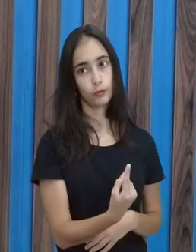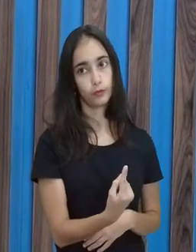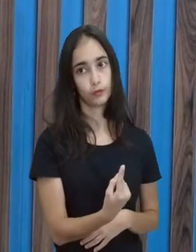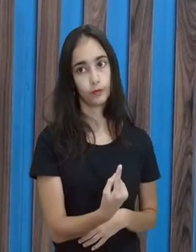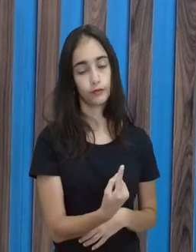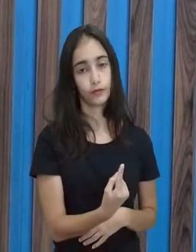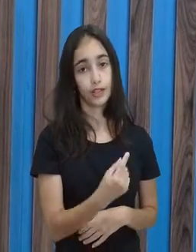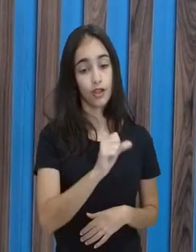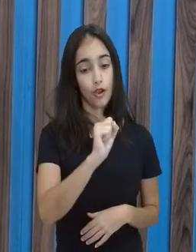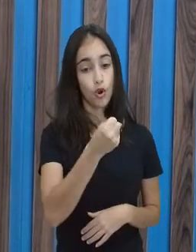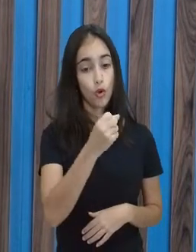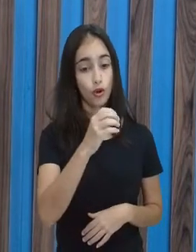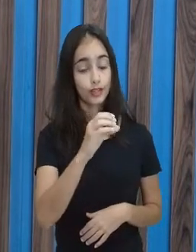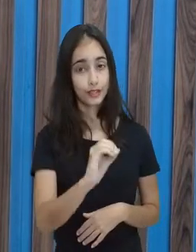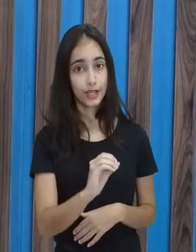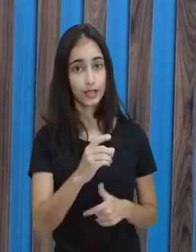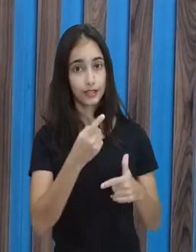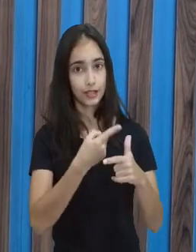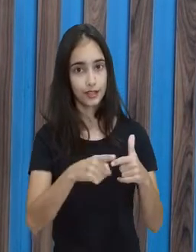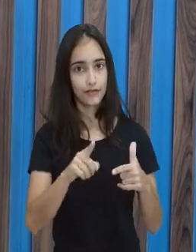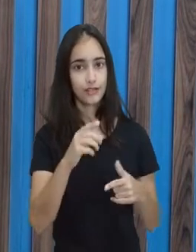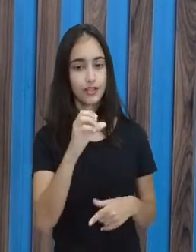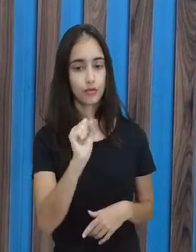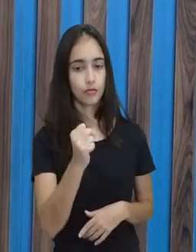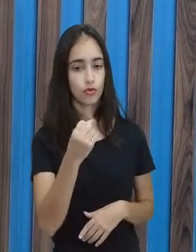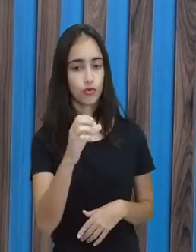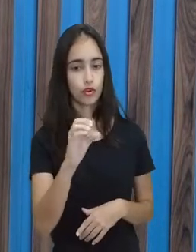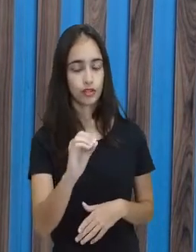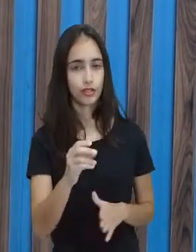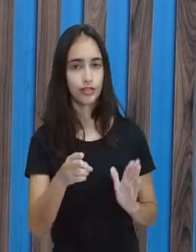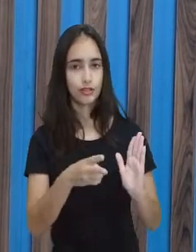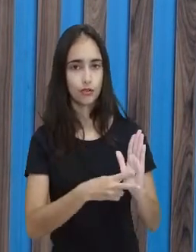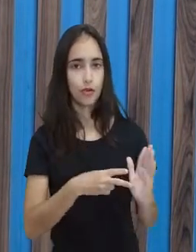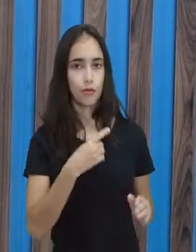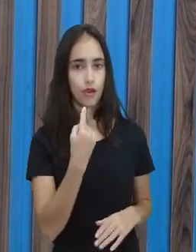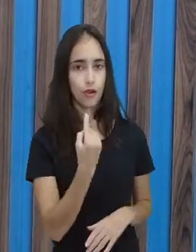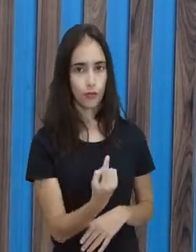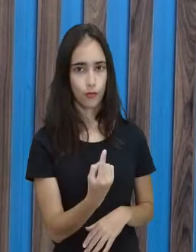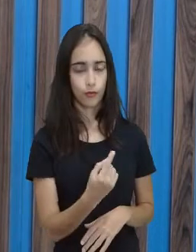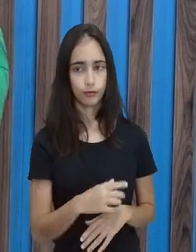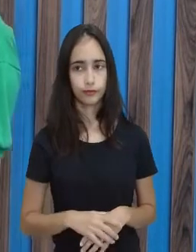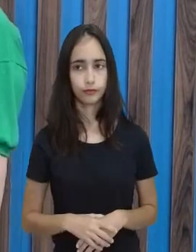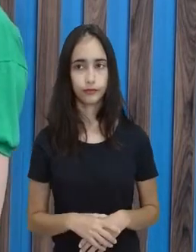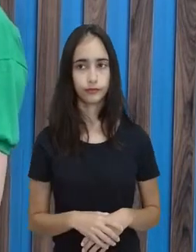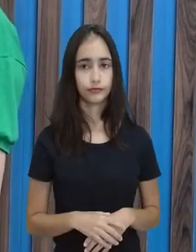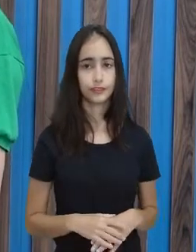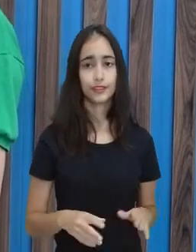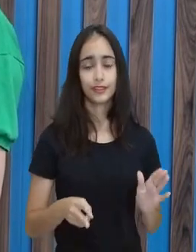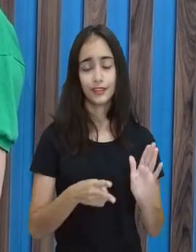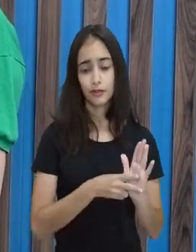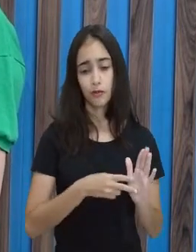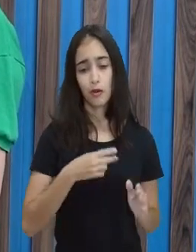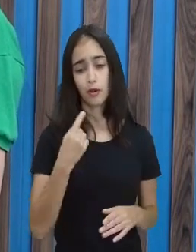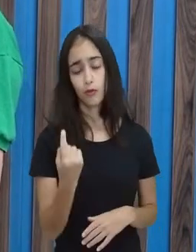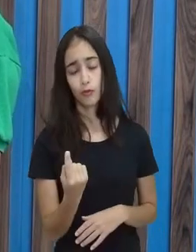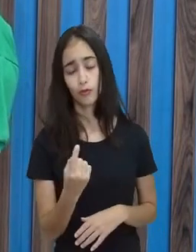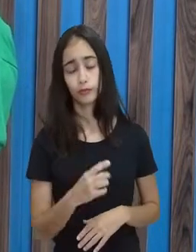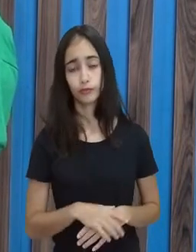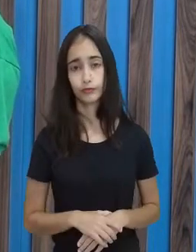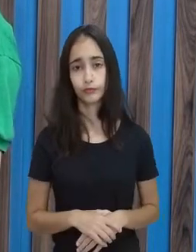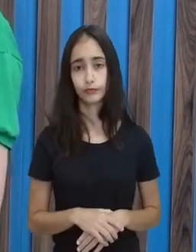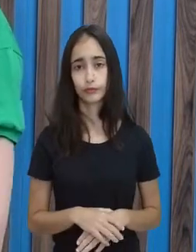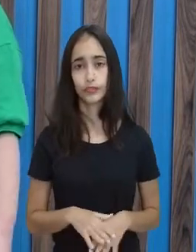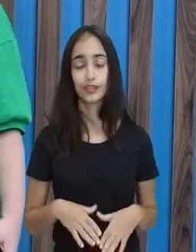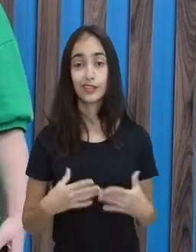80. Qualquer número dividido por ele mesmo dá 1. E 80 dividido por 80 dá 1. 1 vezes quanto?